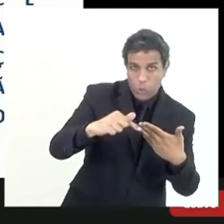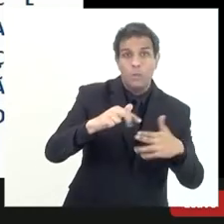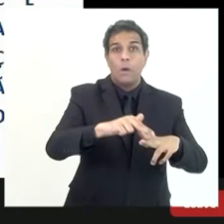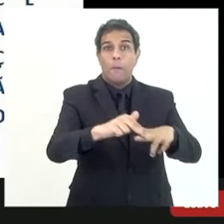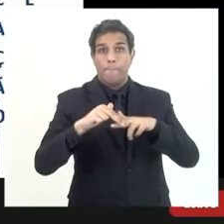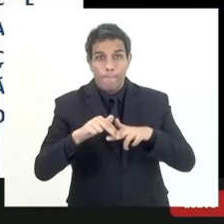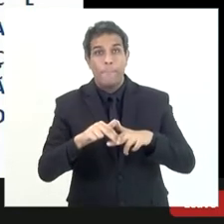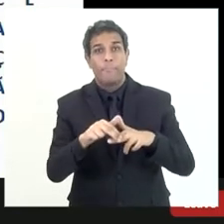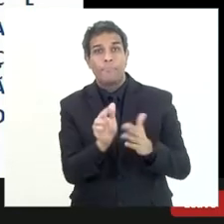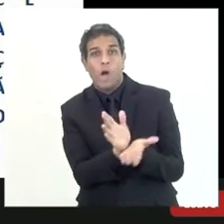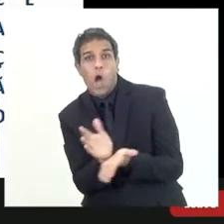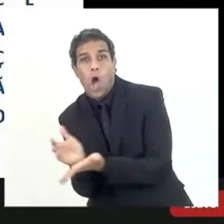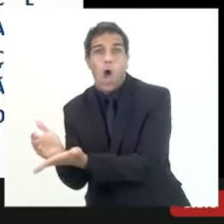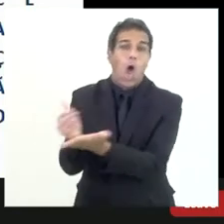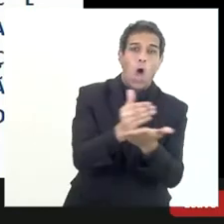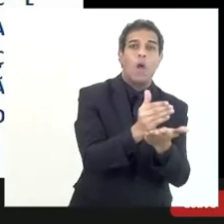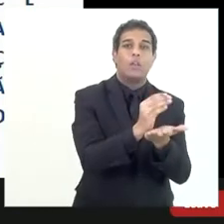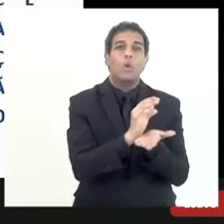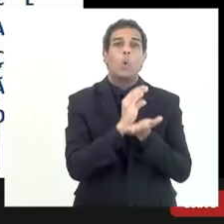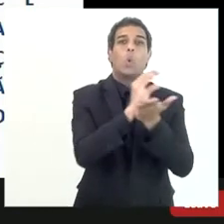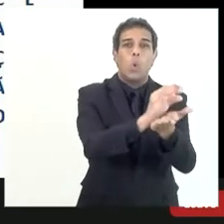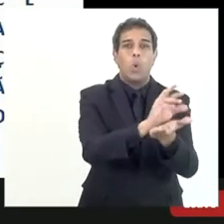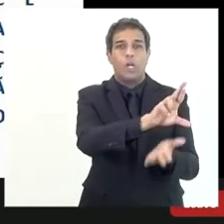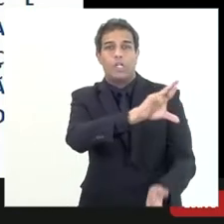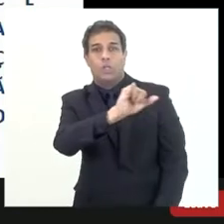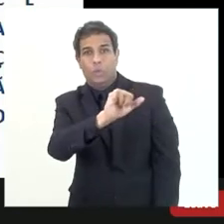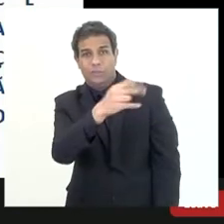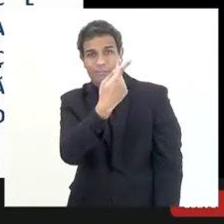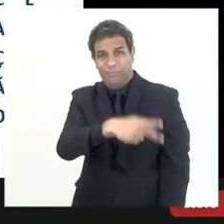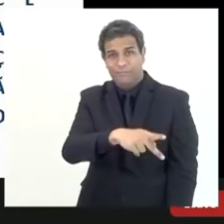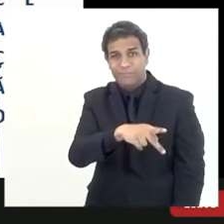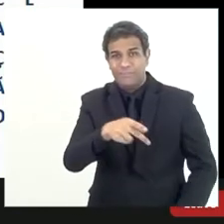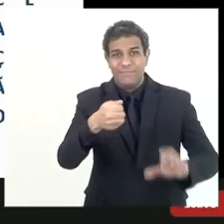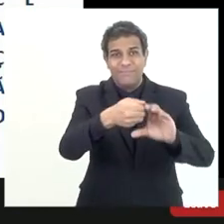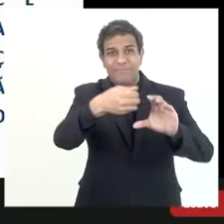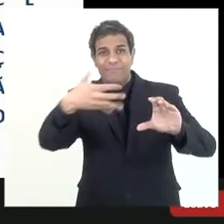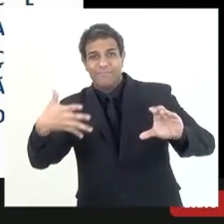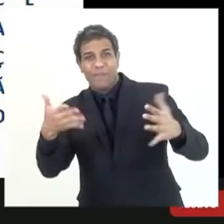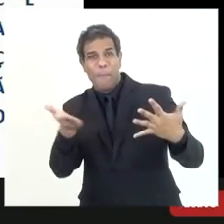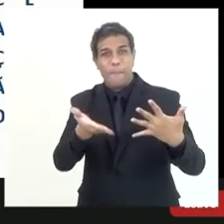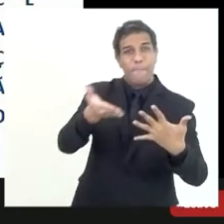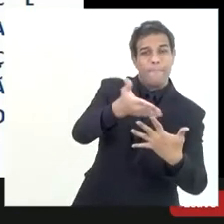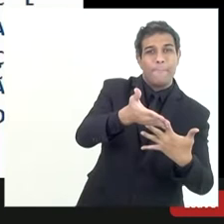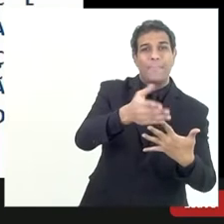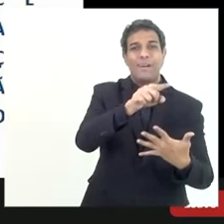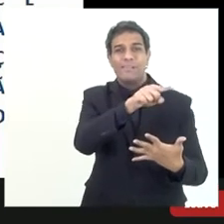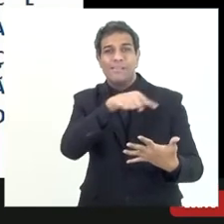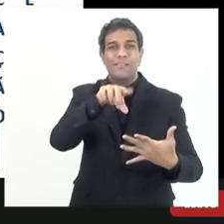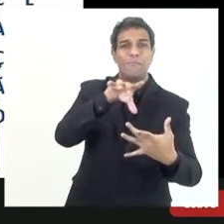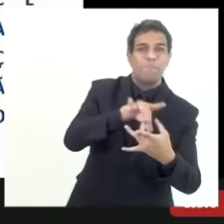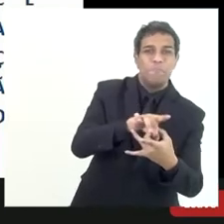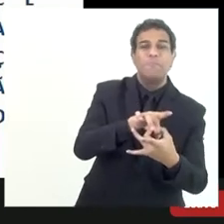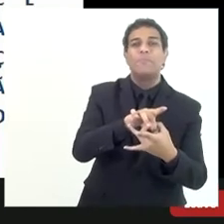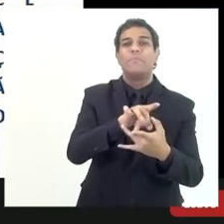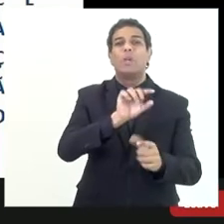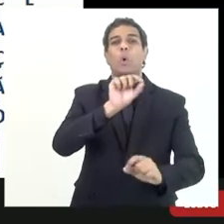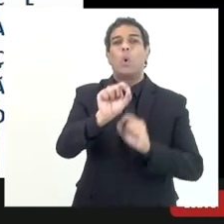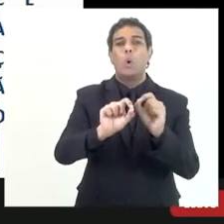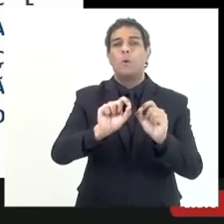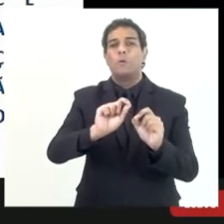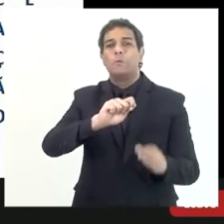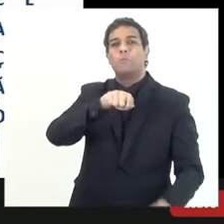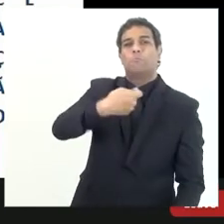arrecadação que tem que ir para o Rio Previdência né e essa classificação aqui até esse ponto a gente pode chamar de uma